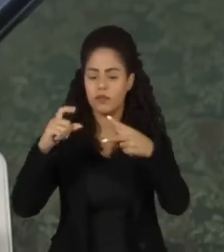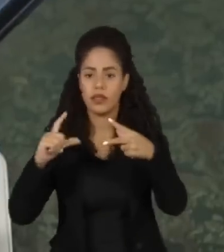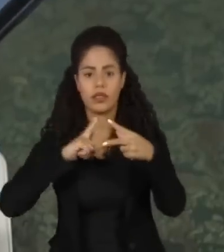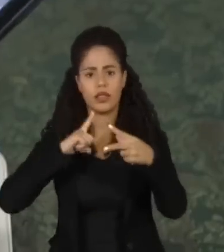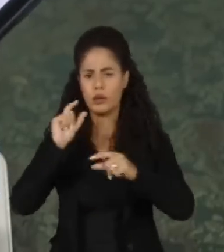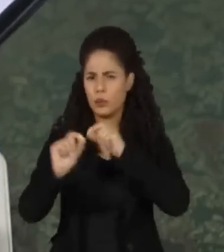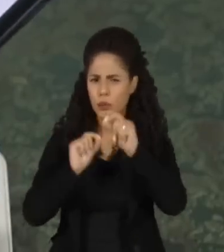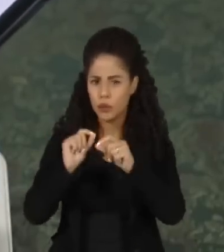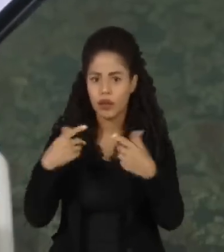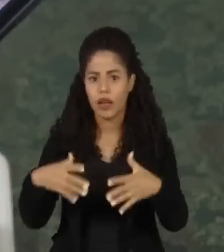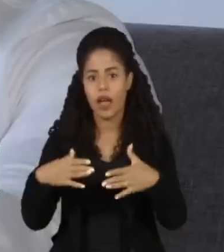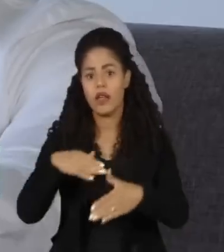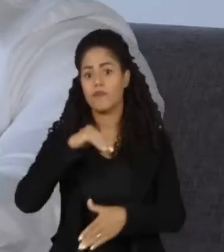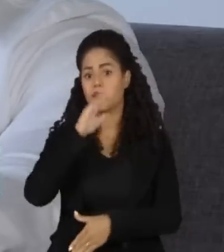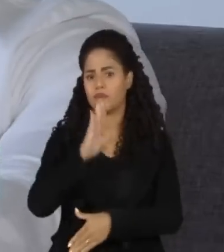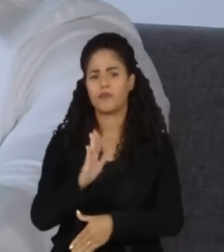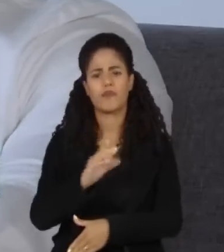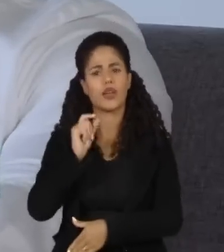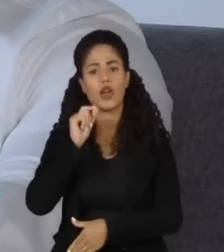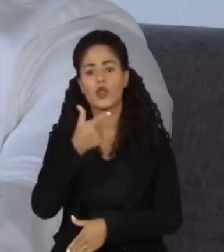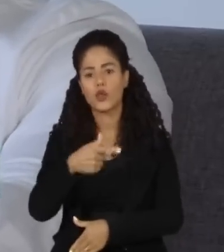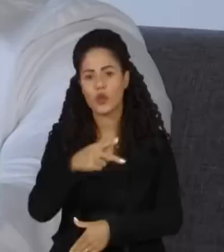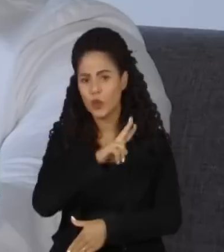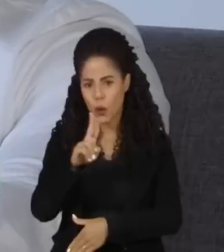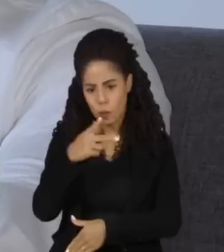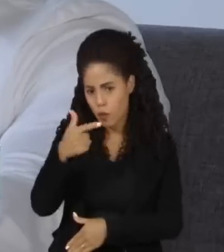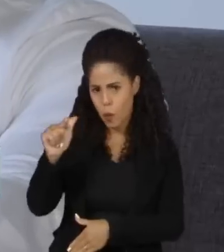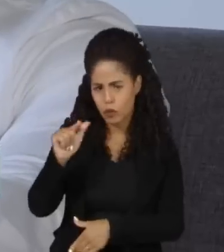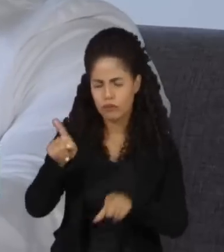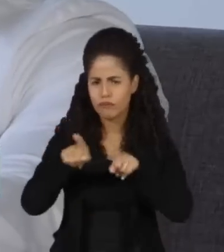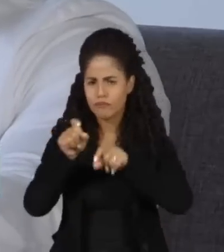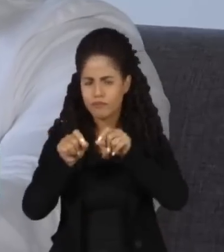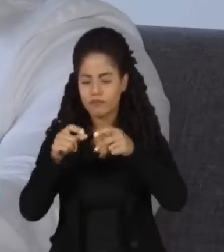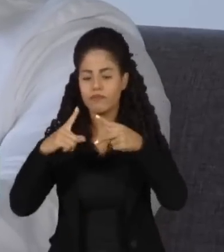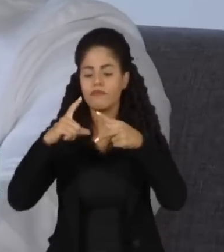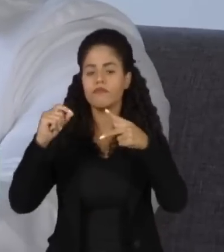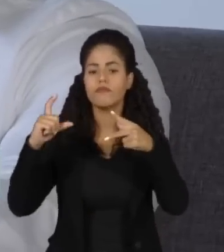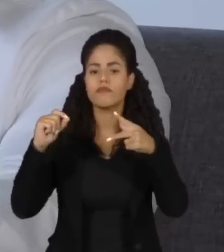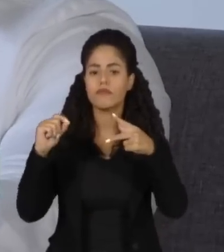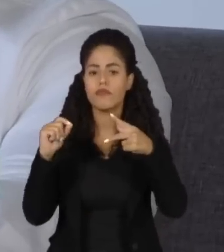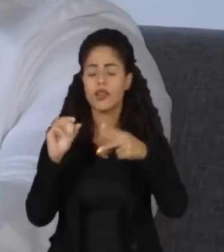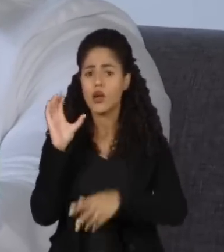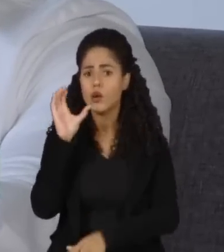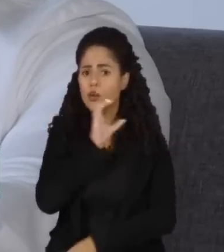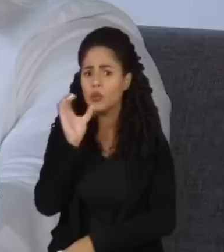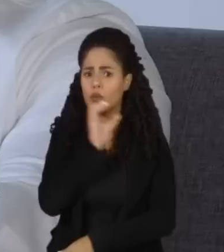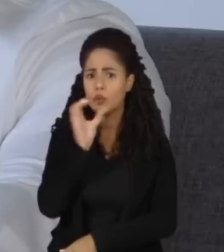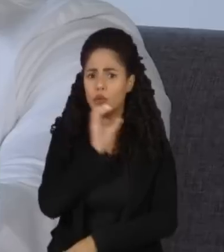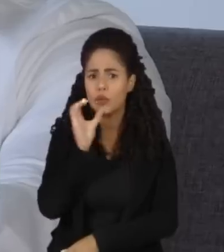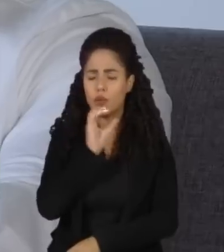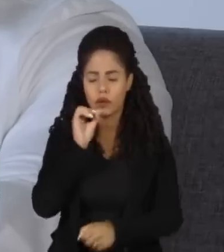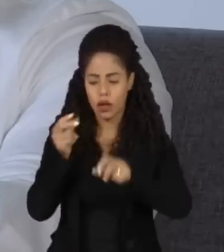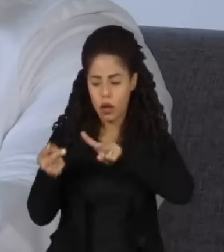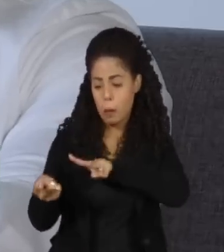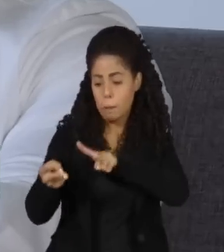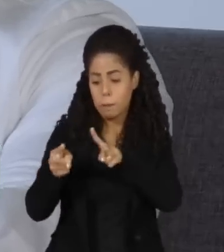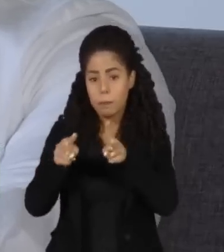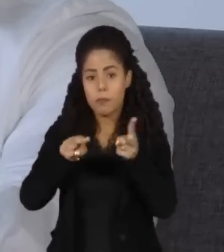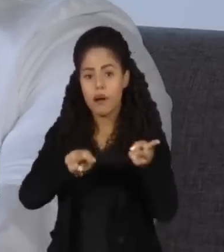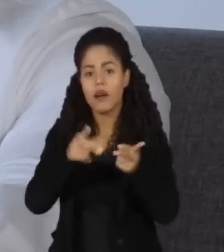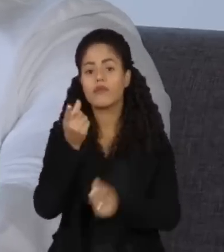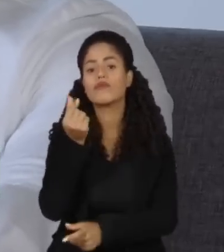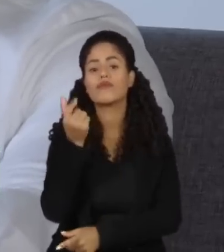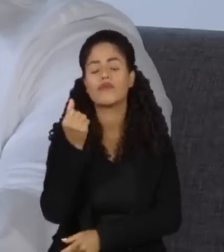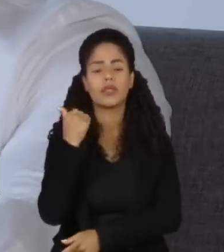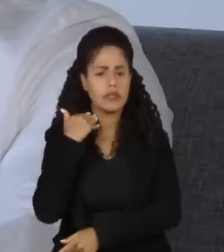foi batizado de Brasdex. É programado para atuar basicamente com PIX por conta da velocidade que se tem das transferências. É